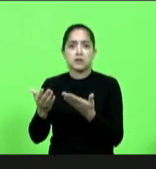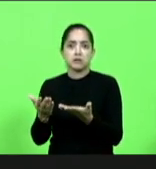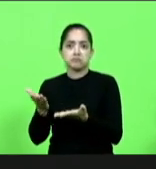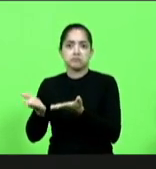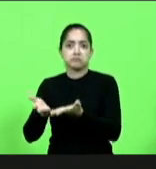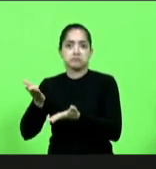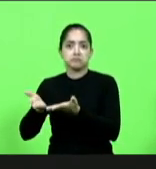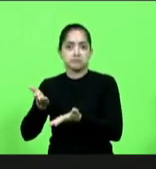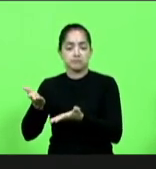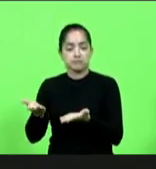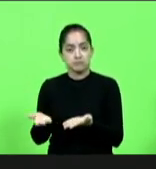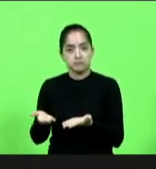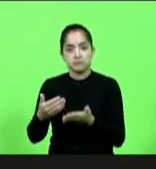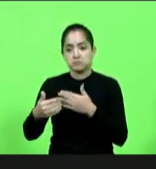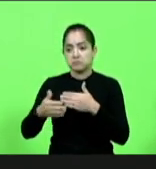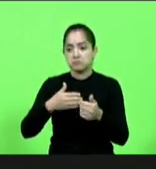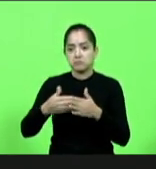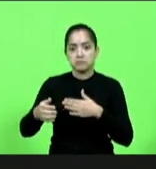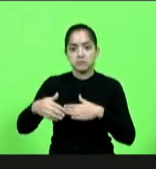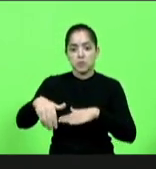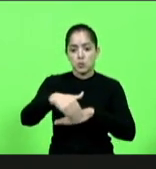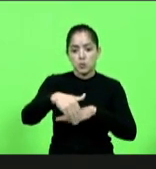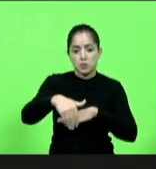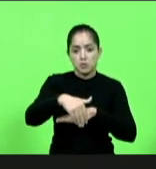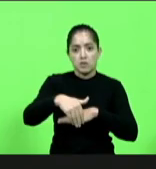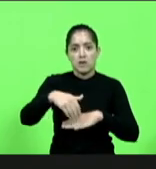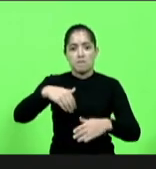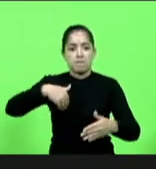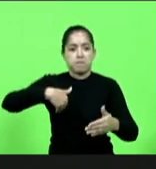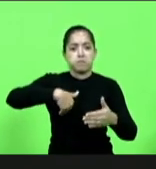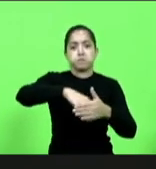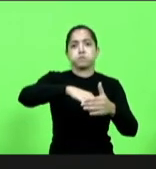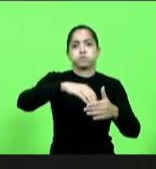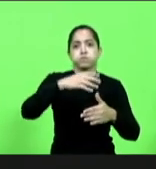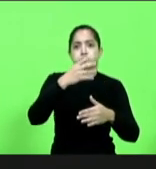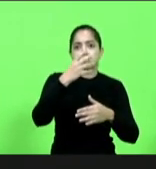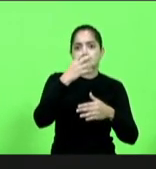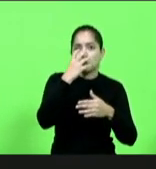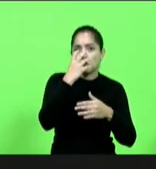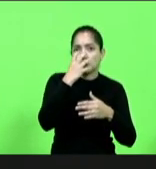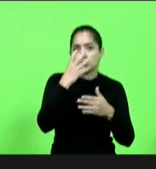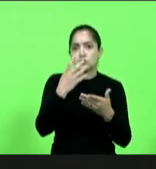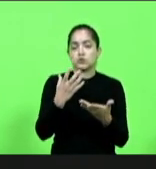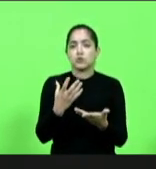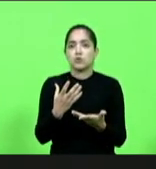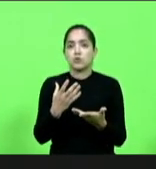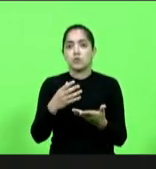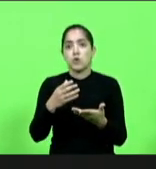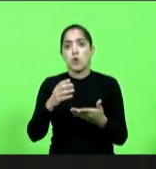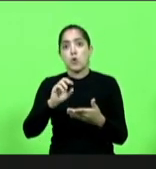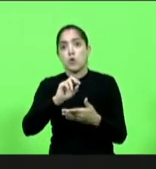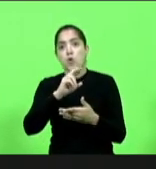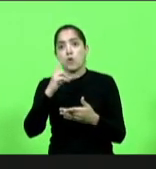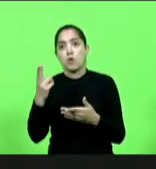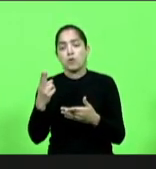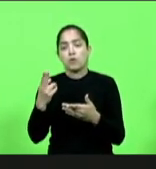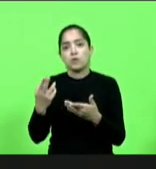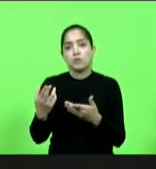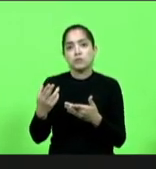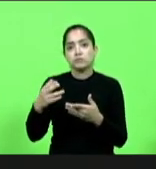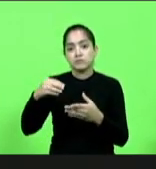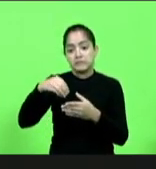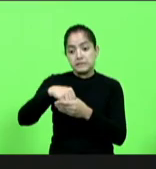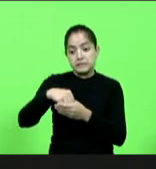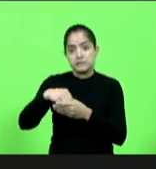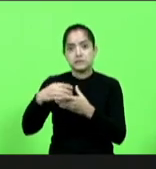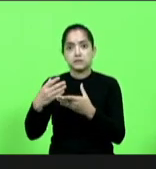independente se o sujeito lá na rua dê um chute num cachorro ou se o sujeito que está dentro de uma câmara de deputados federais